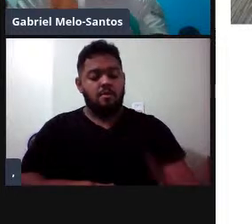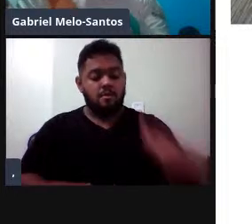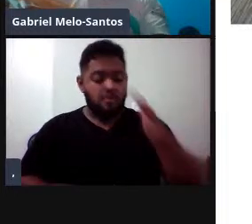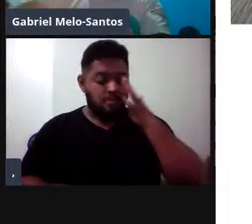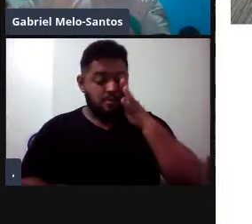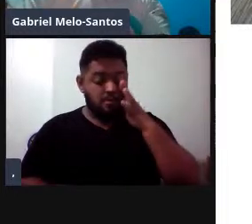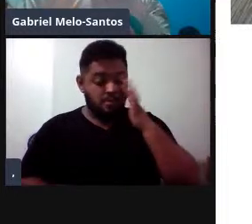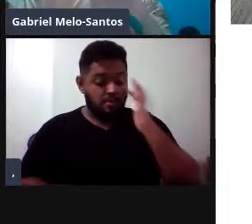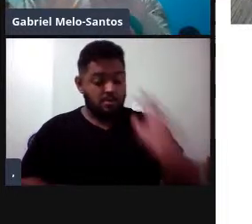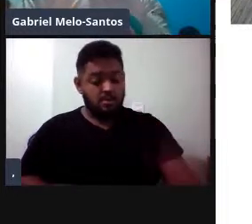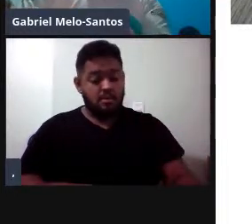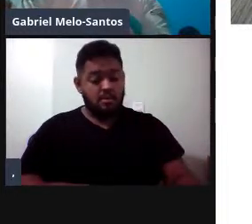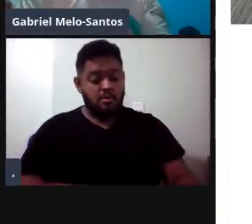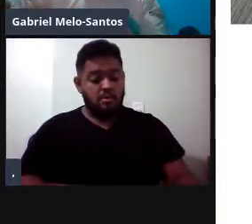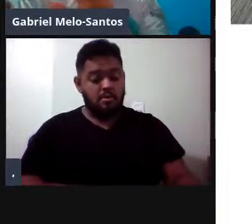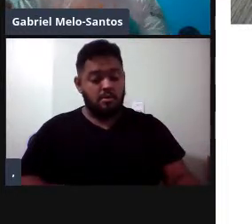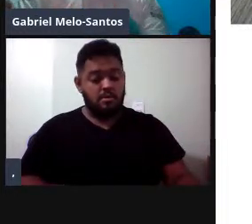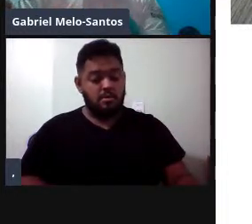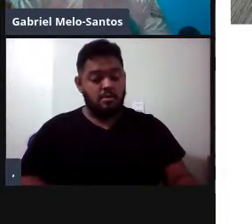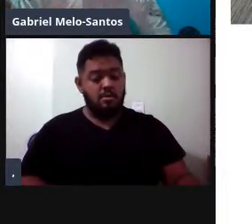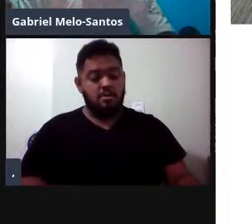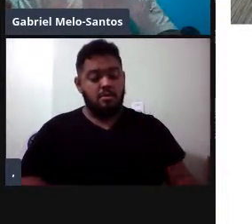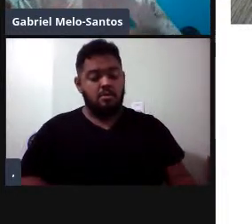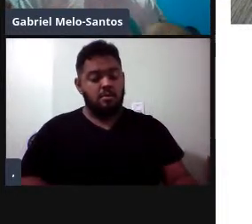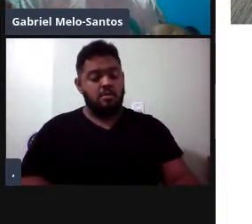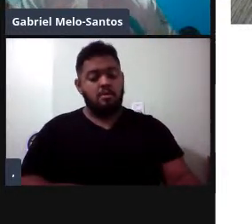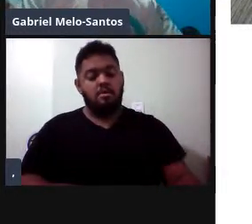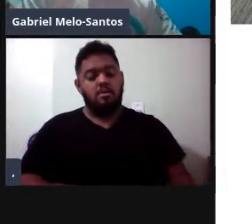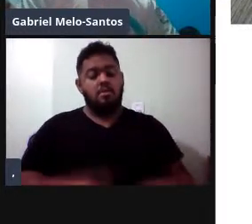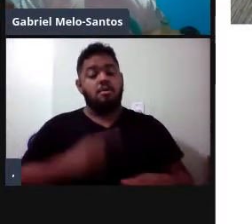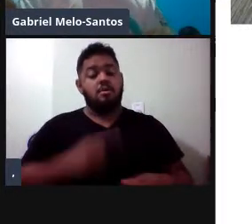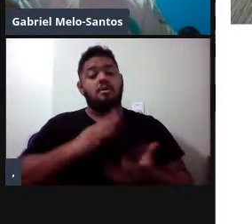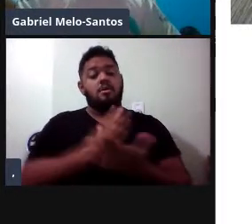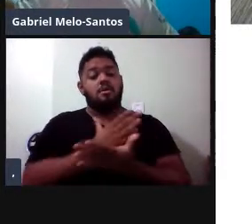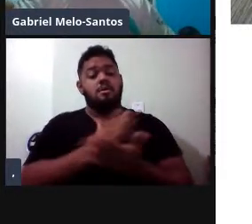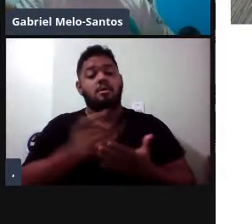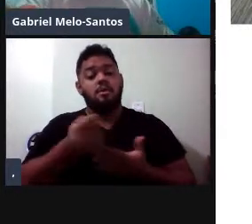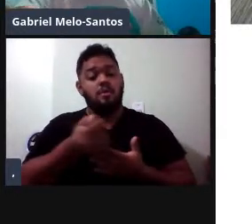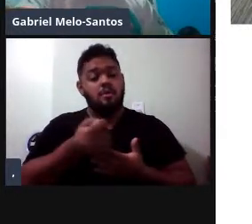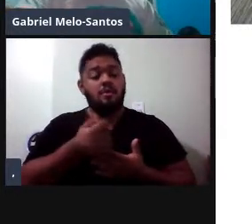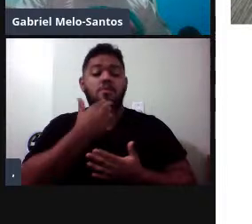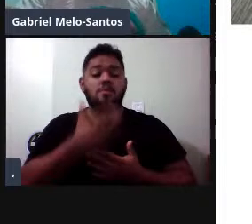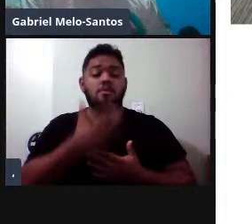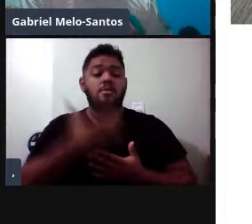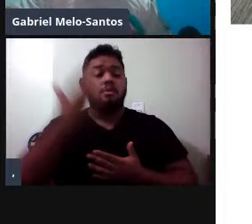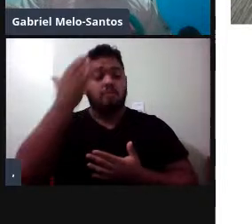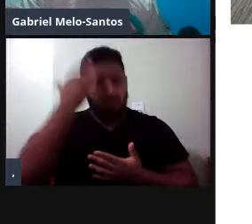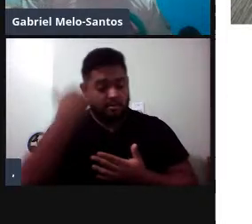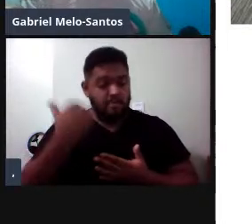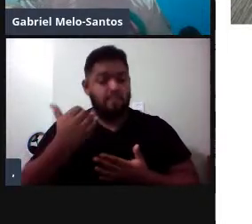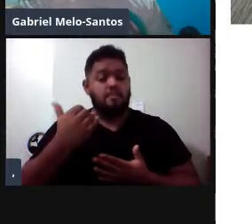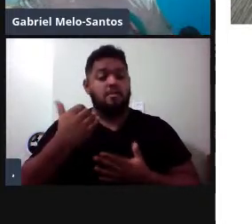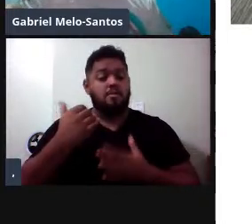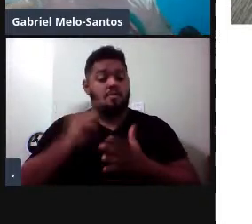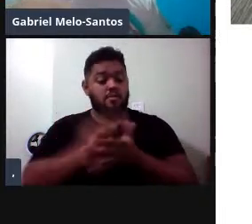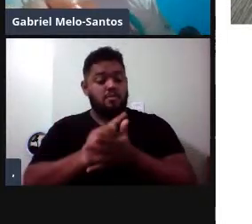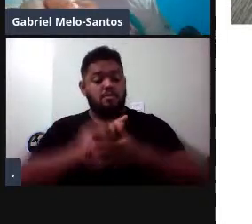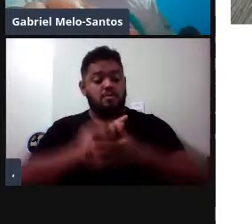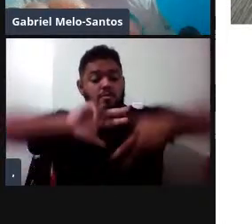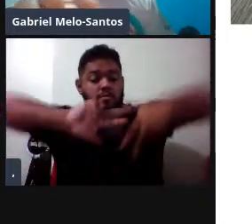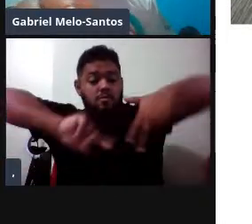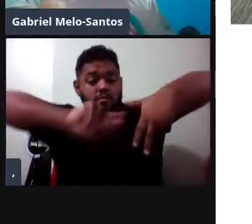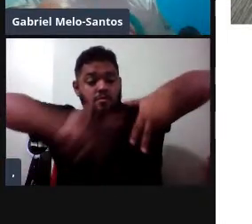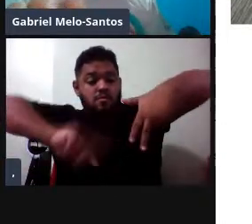desenho mais que são mais frequentes ali no mercado de mocaju, a gente já tem todo o genotipário, sabe, o sexo, e a gente